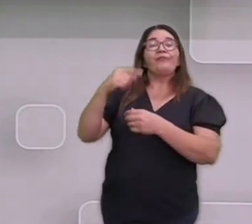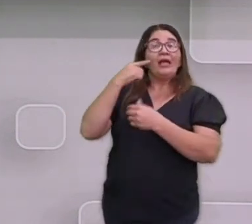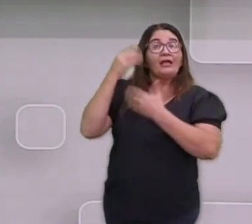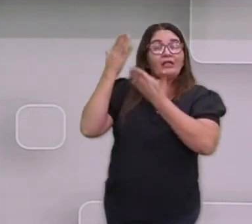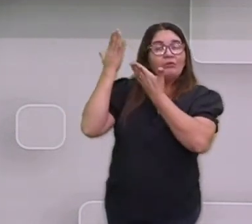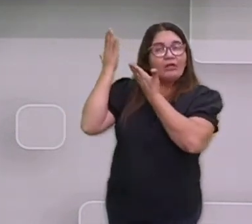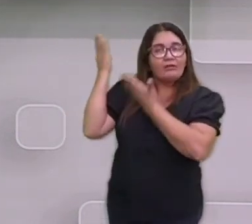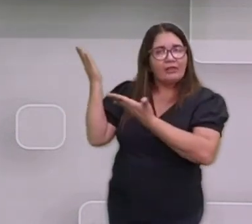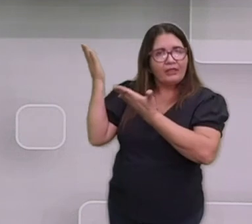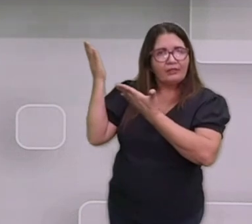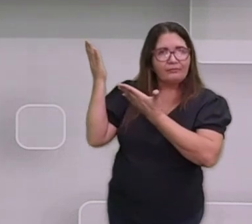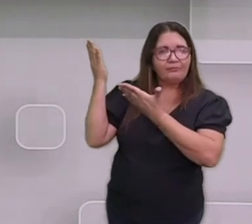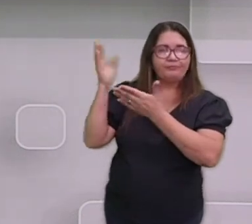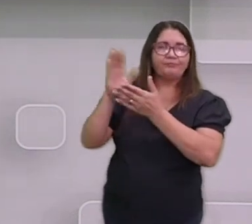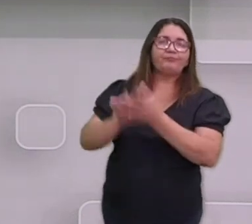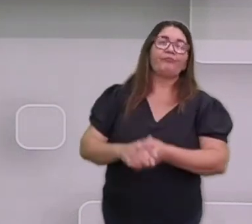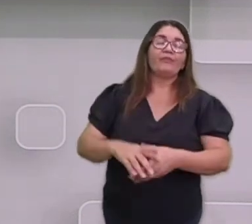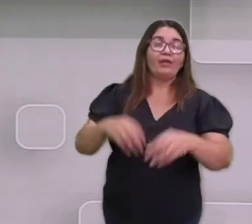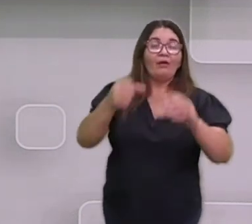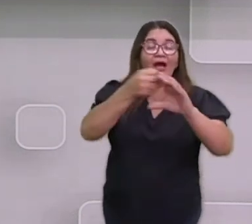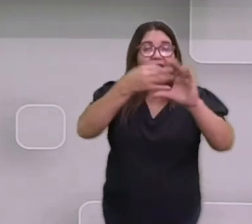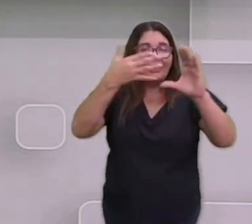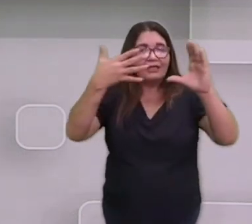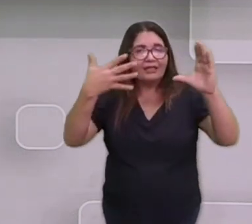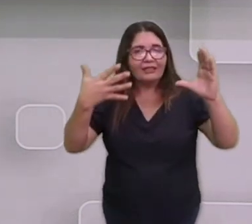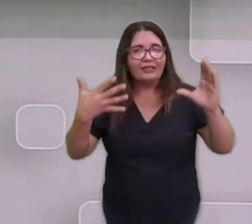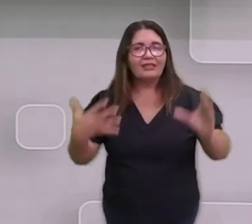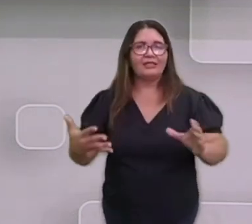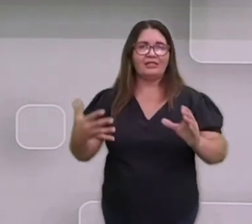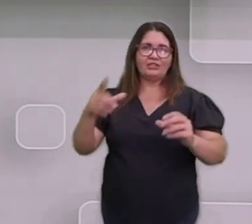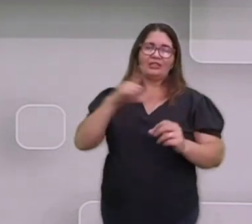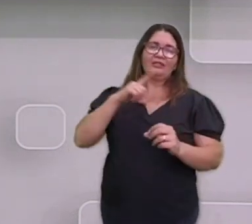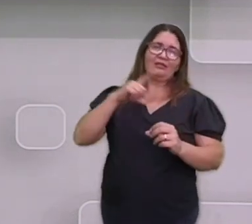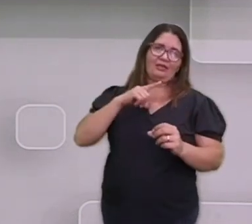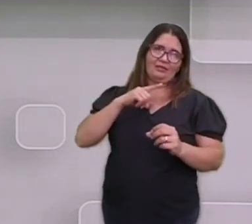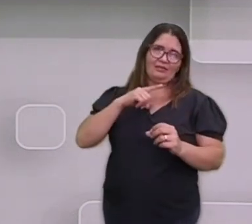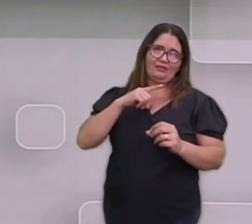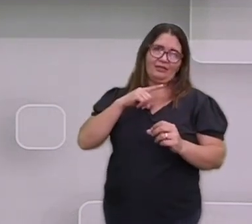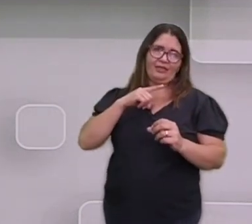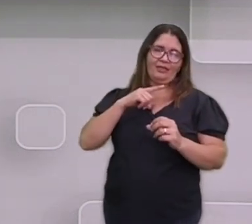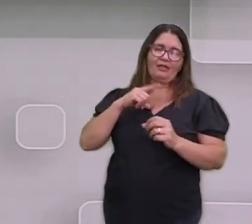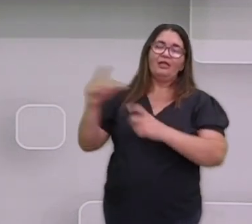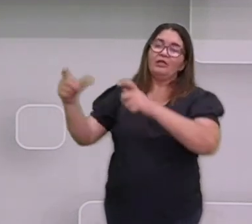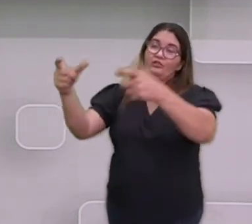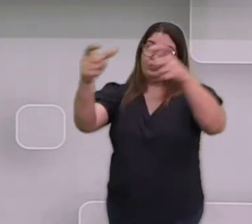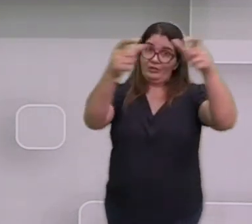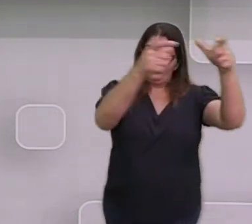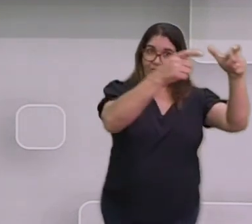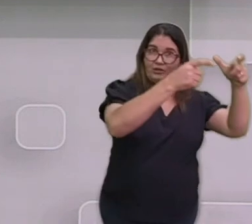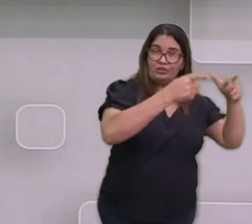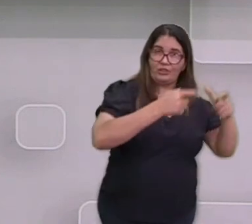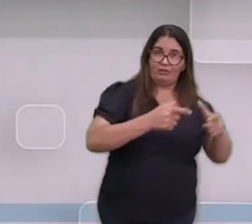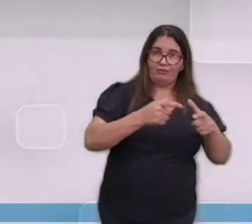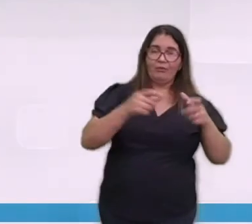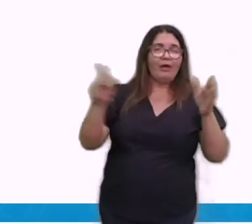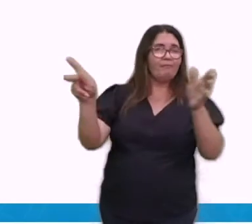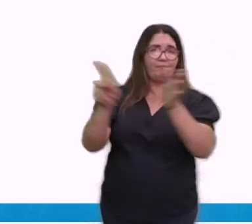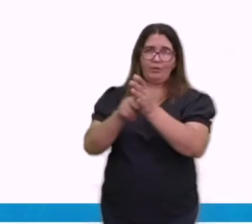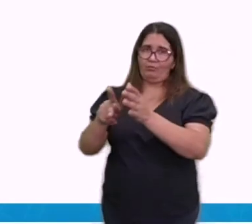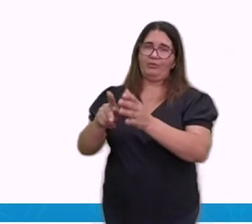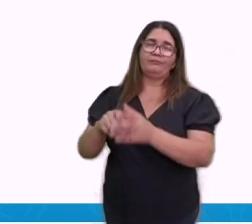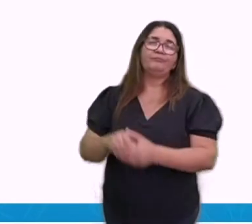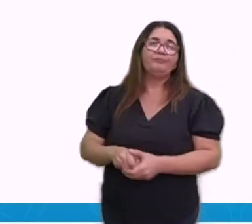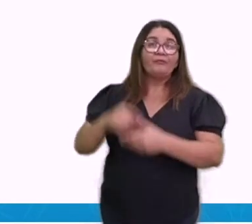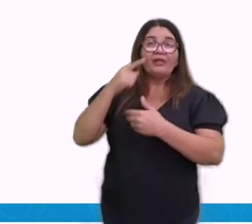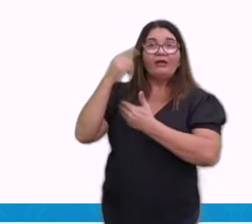Aqui é o clima característico de uma determinada região. É diferente, tá bom? E aí, nós temos